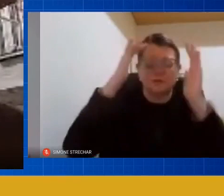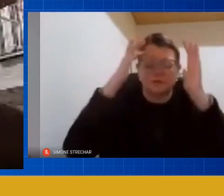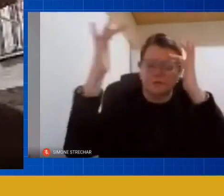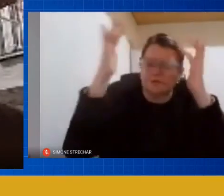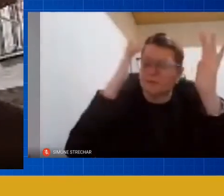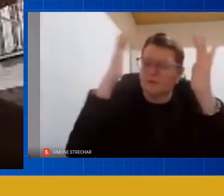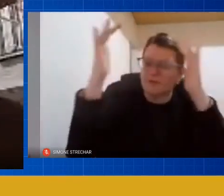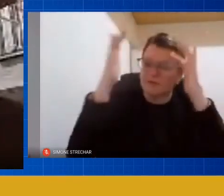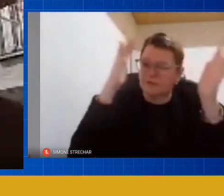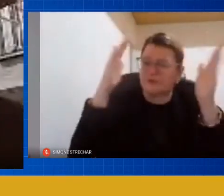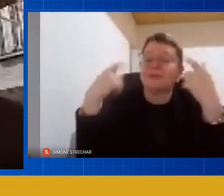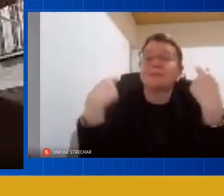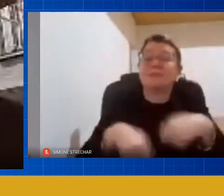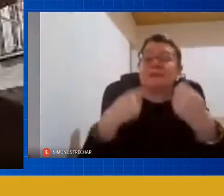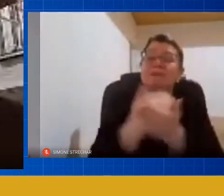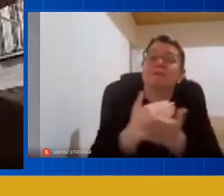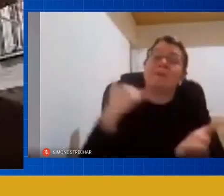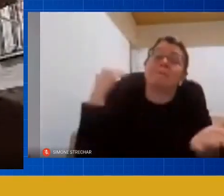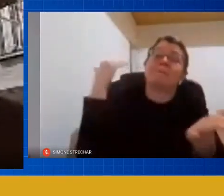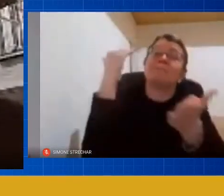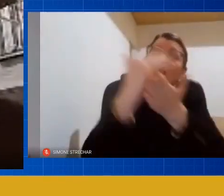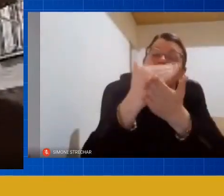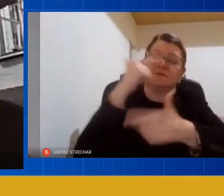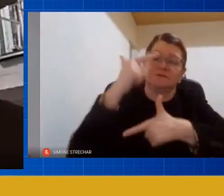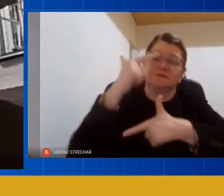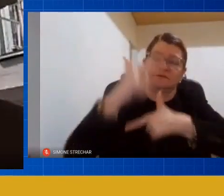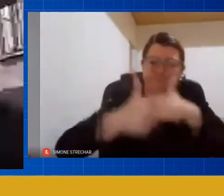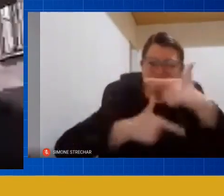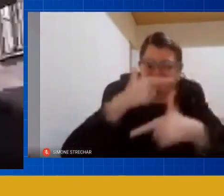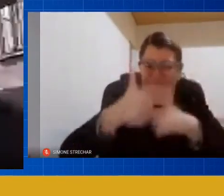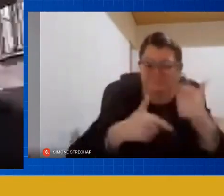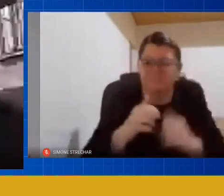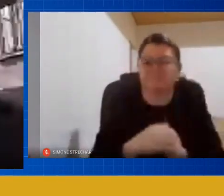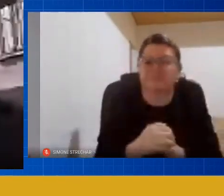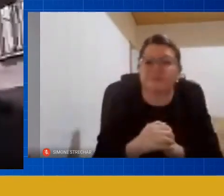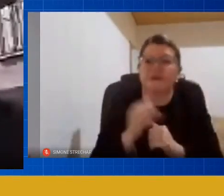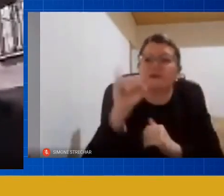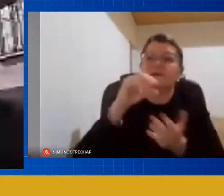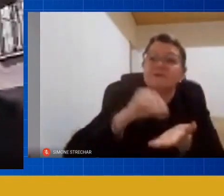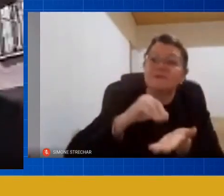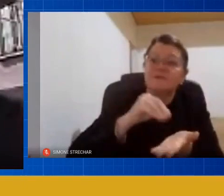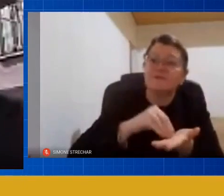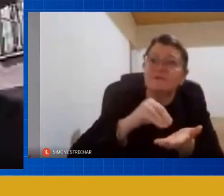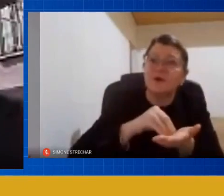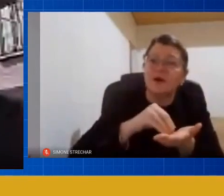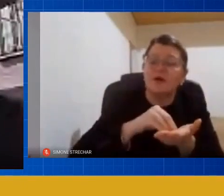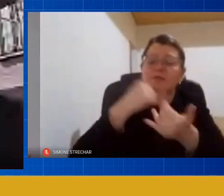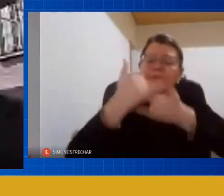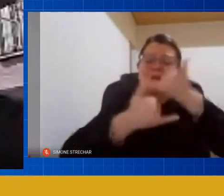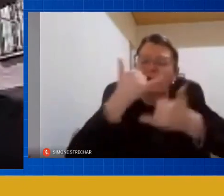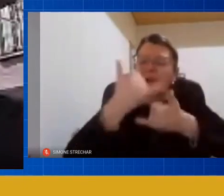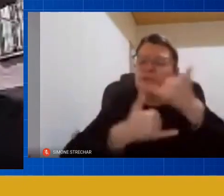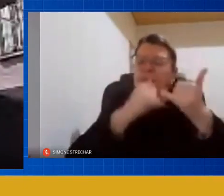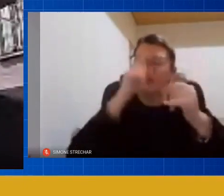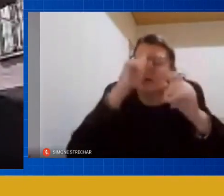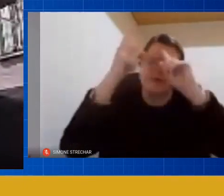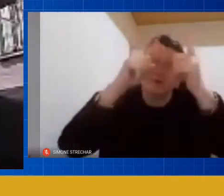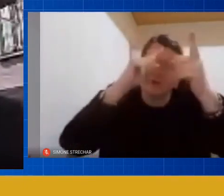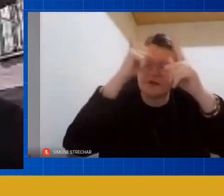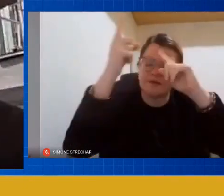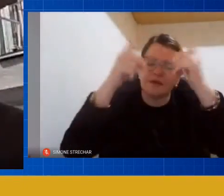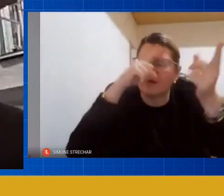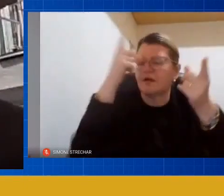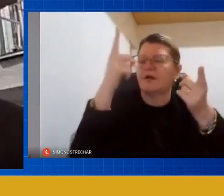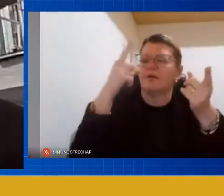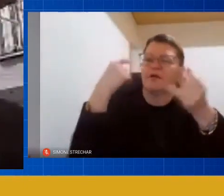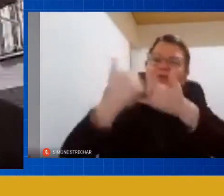falo em trabalho então se falta a perspectiva da autonomia da imaginação do lúdico se essa criança não